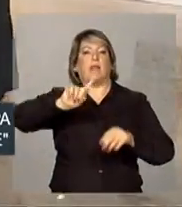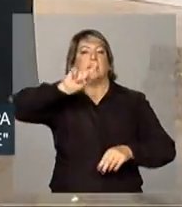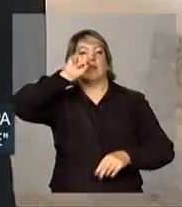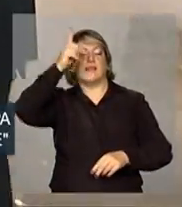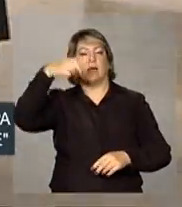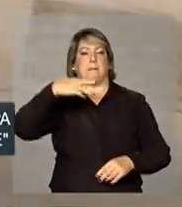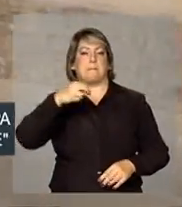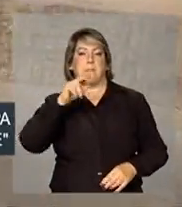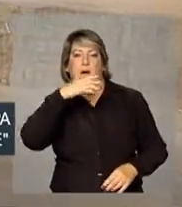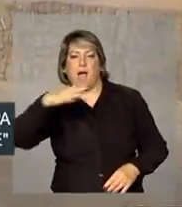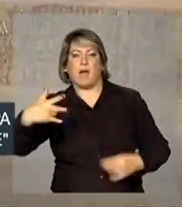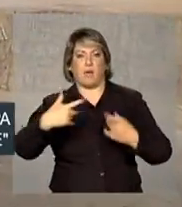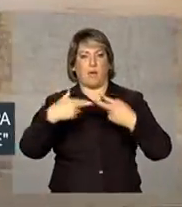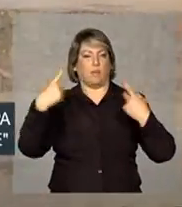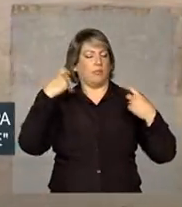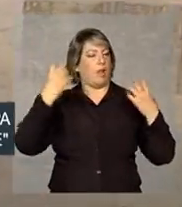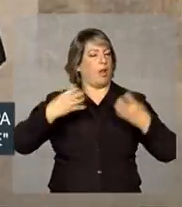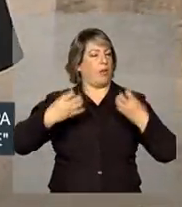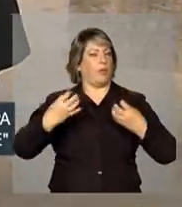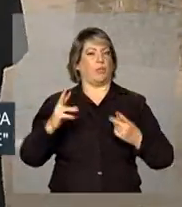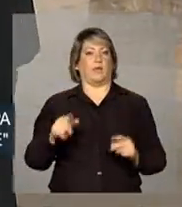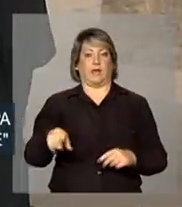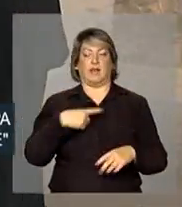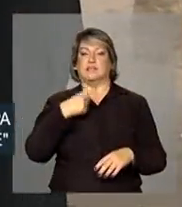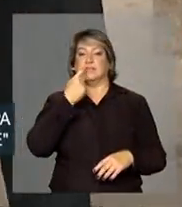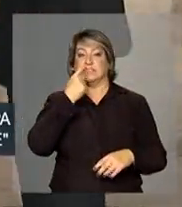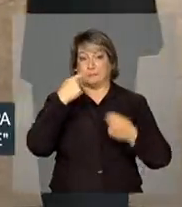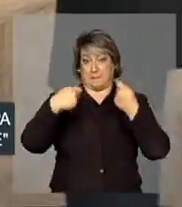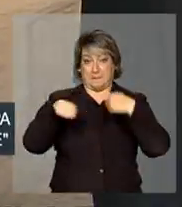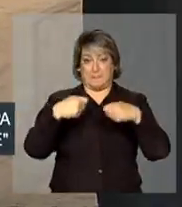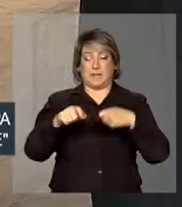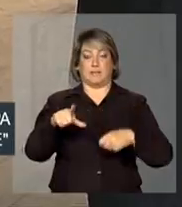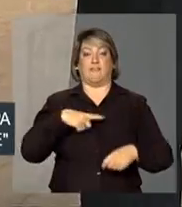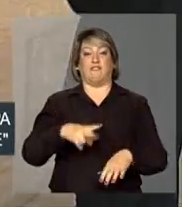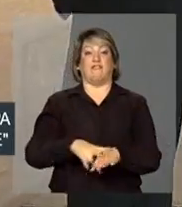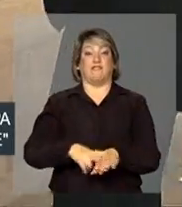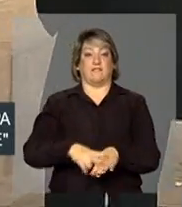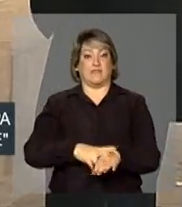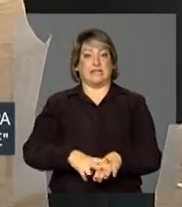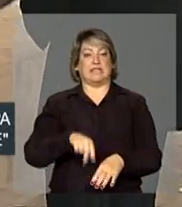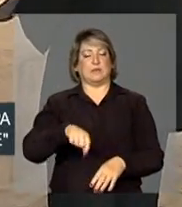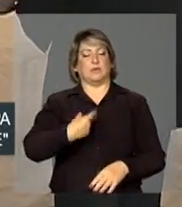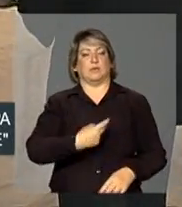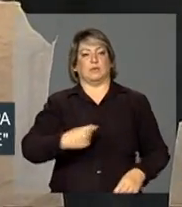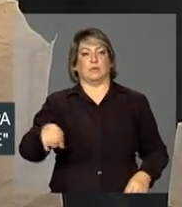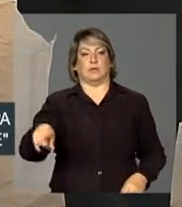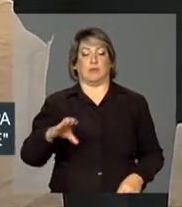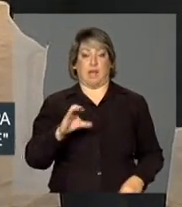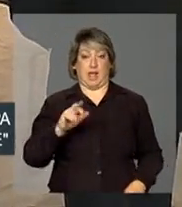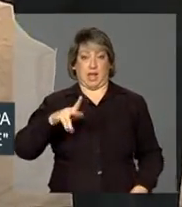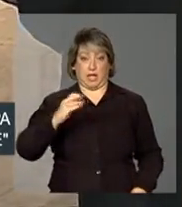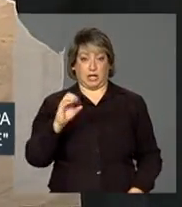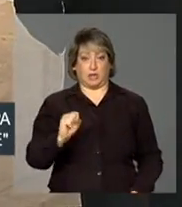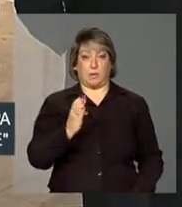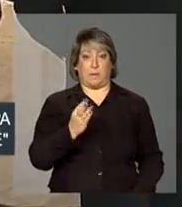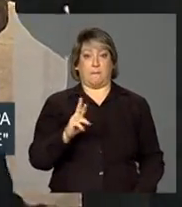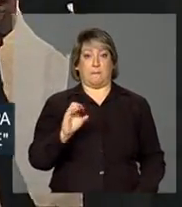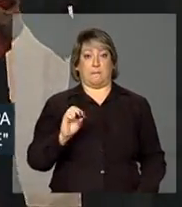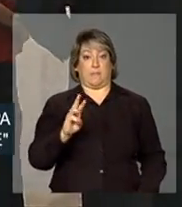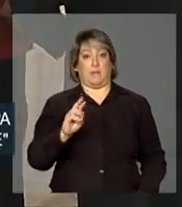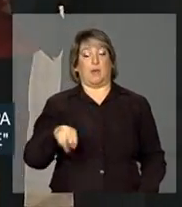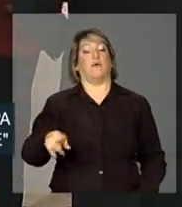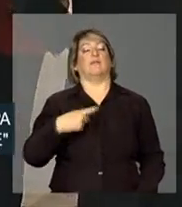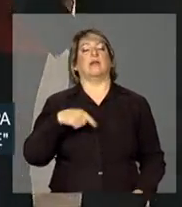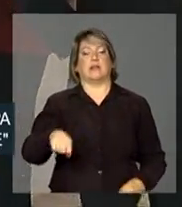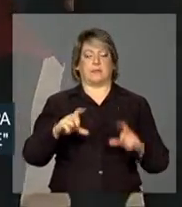plástico verde, considerado sustentável. Segundo Carlinhos Brau, o instrumento passou